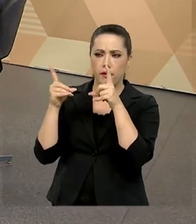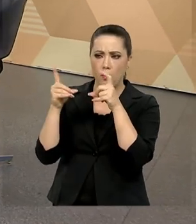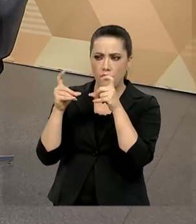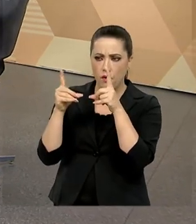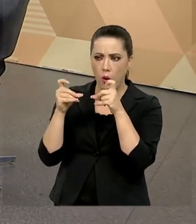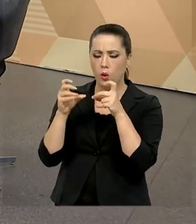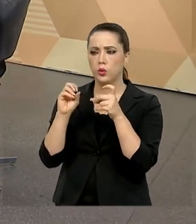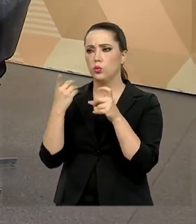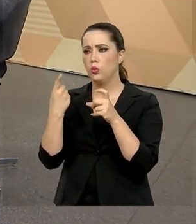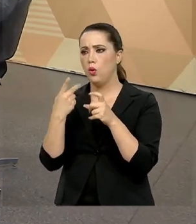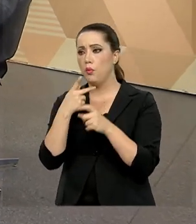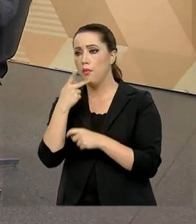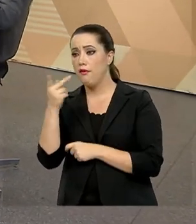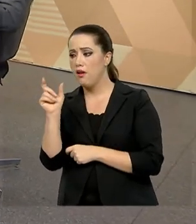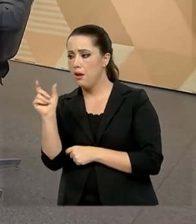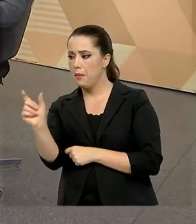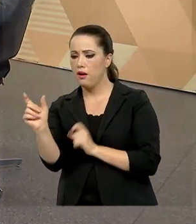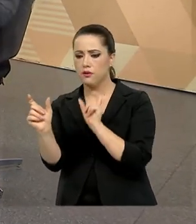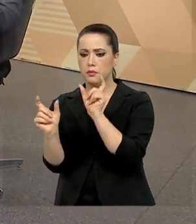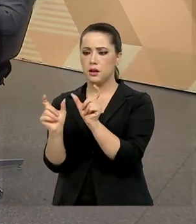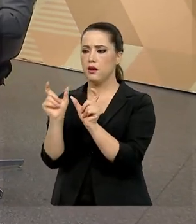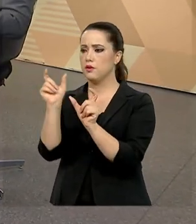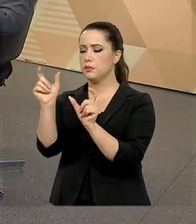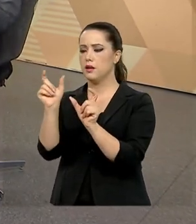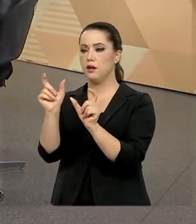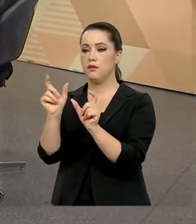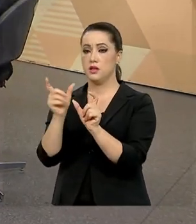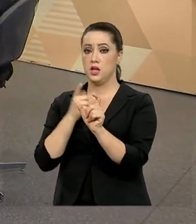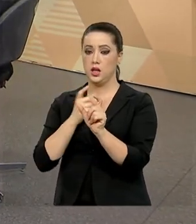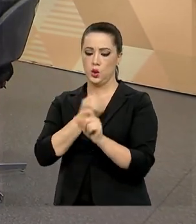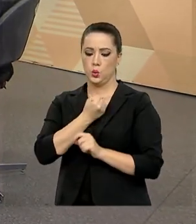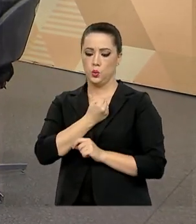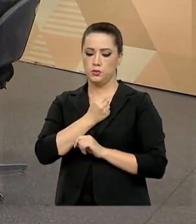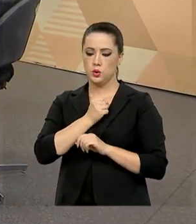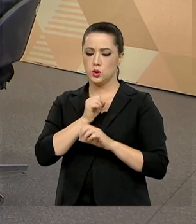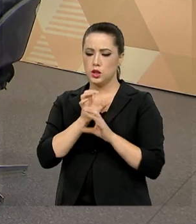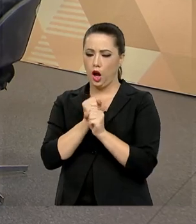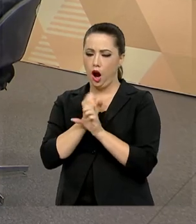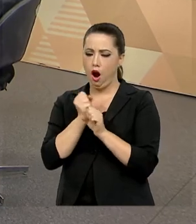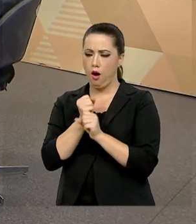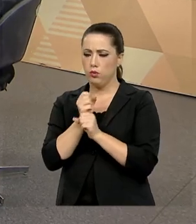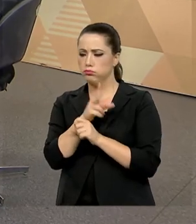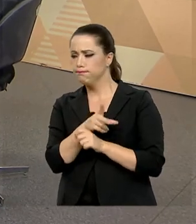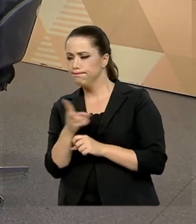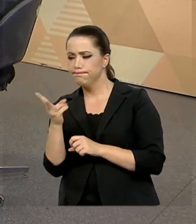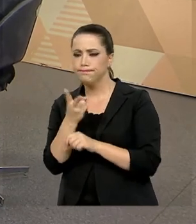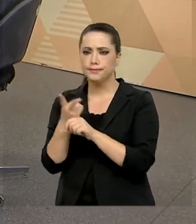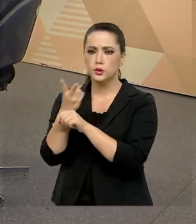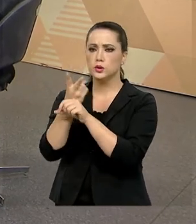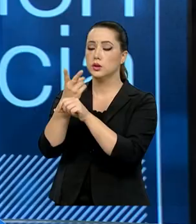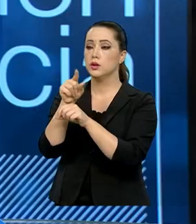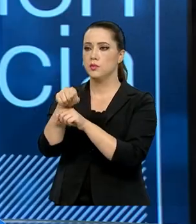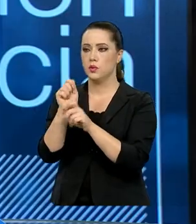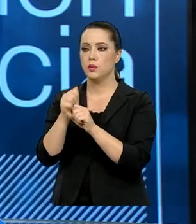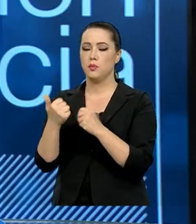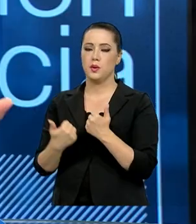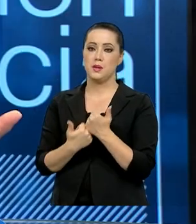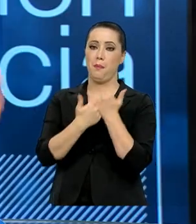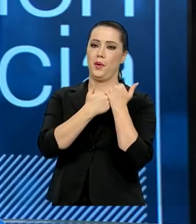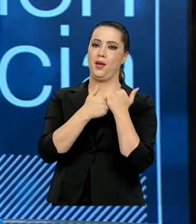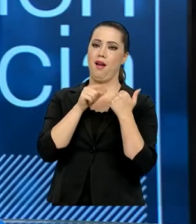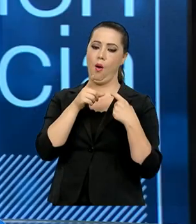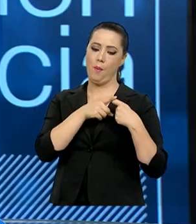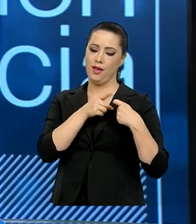partir daí ter algoritmos que classificam, que analisam esse material, né? E possam auxiliar no